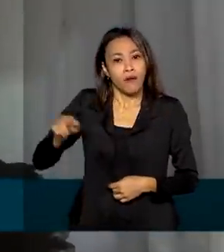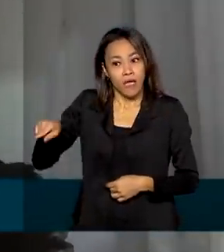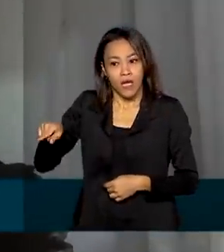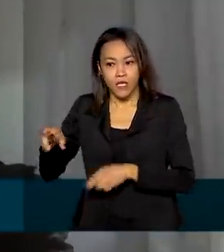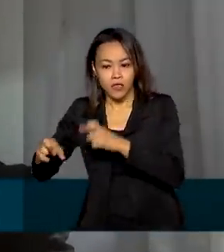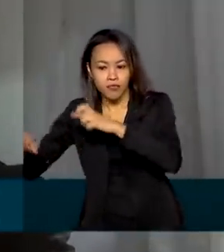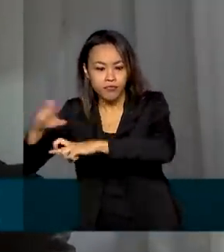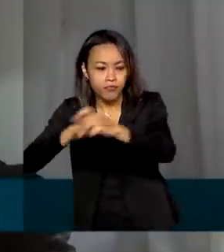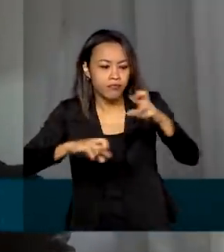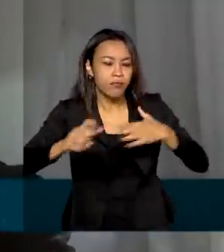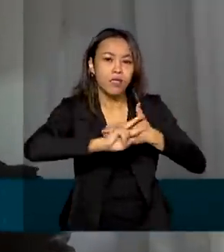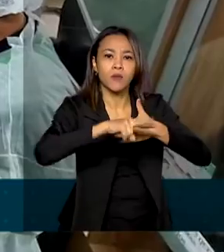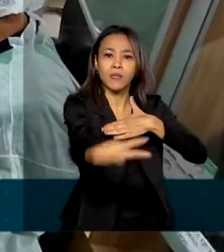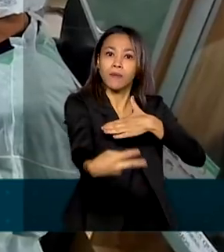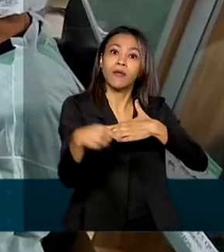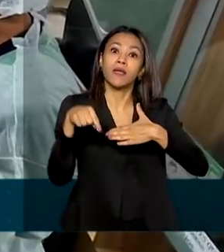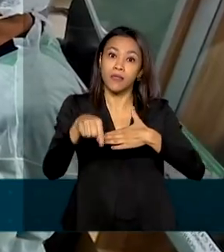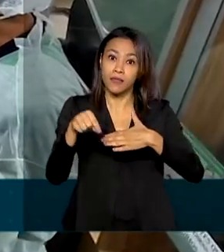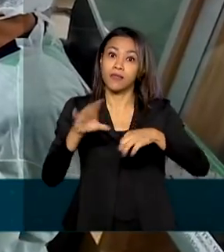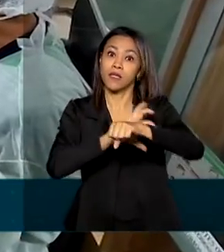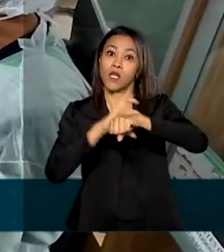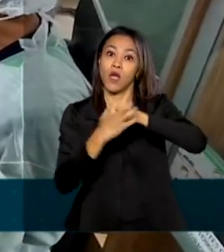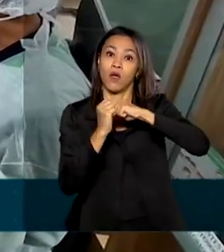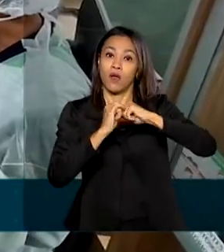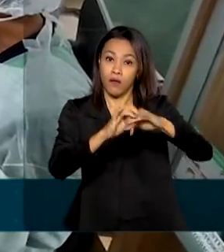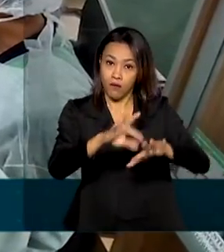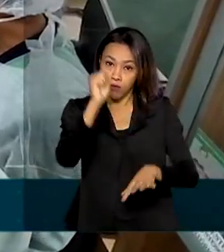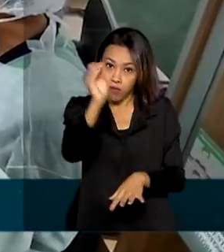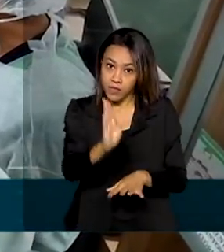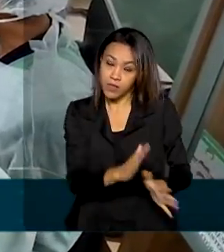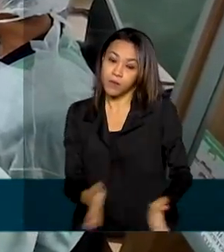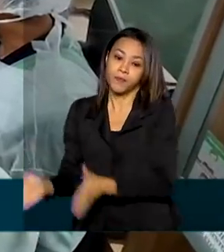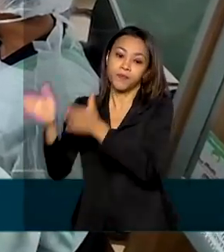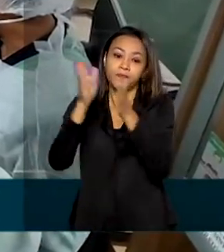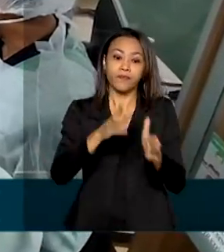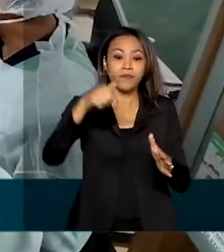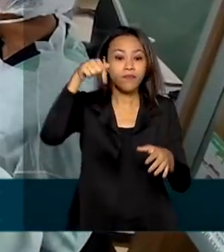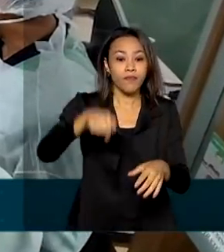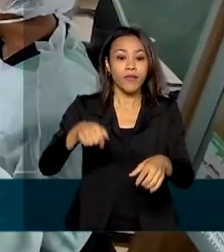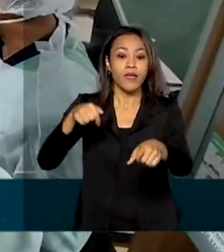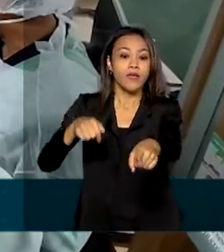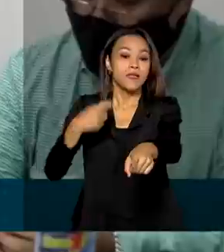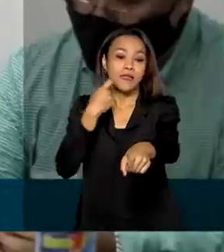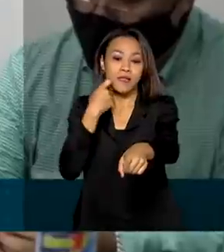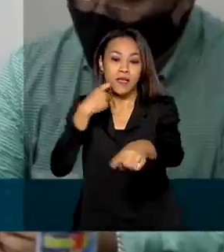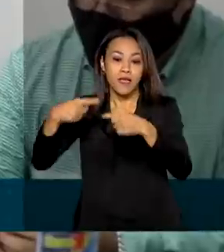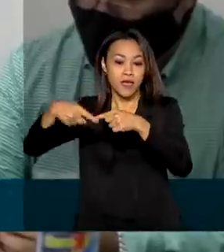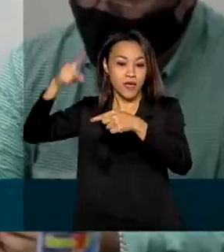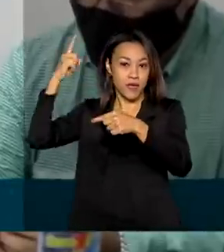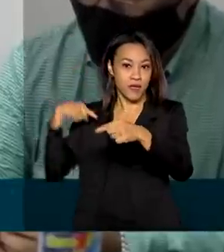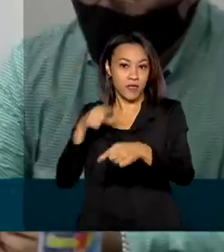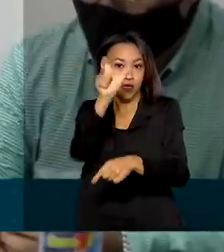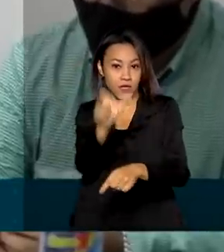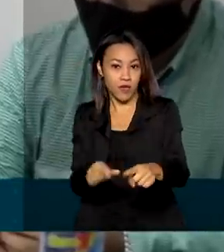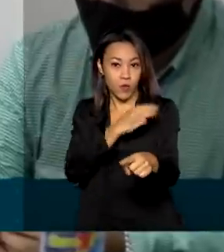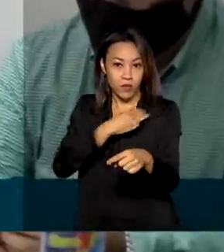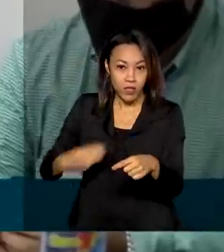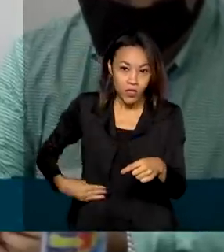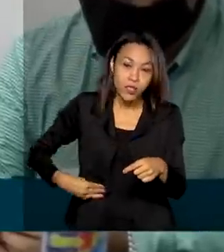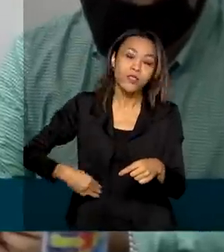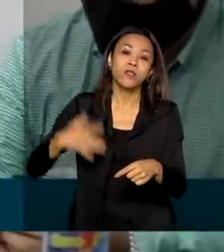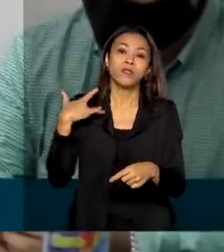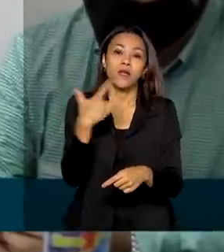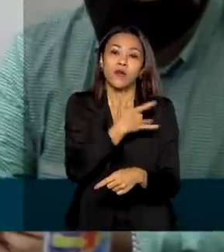os impactos da Covid-19. E nesta sexta-feira, durante visita a Cascavel no Paraná, o ministro da Saúde, Eduardo